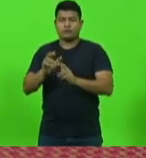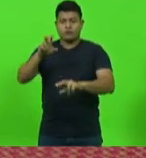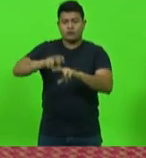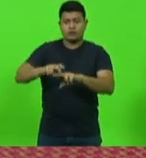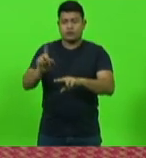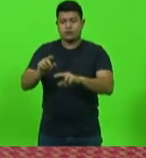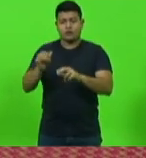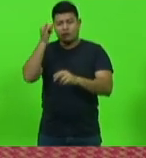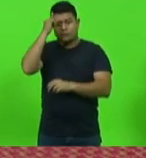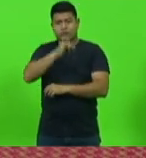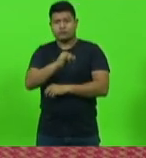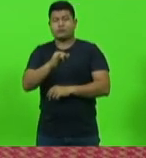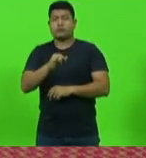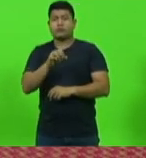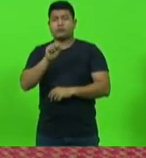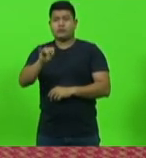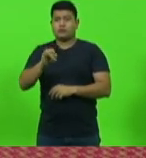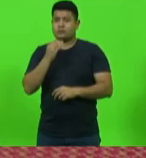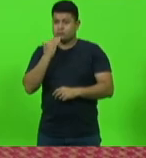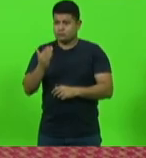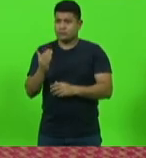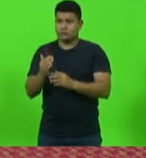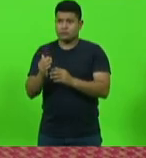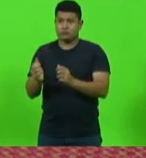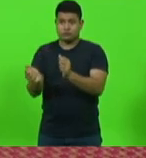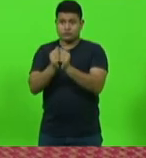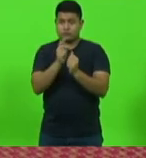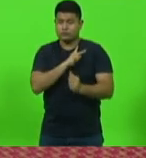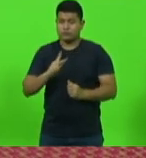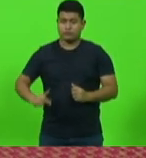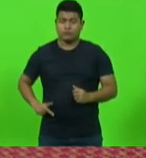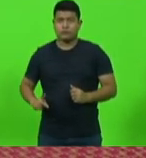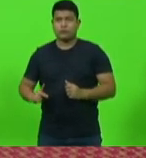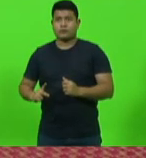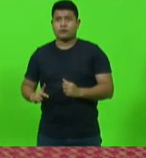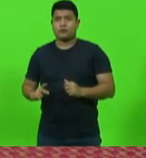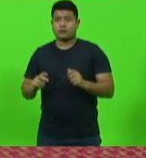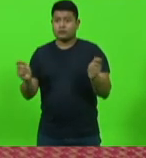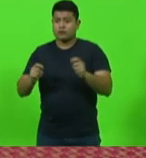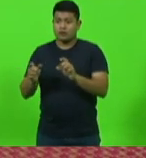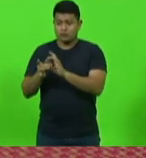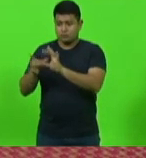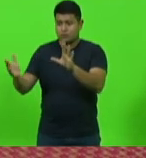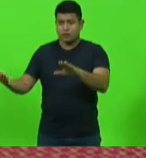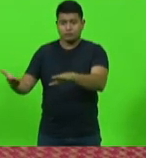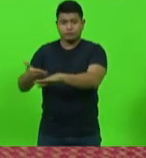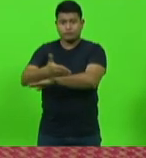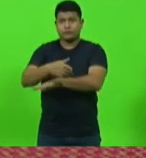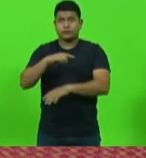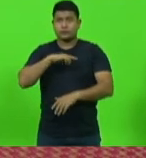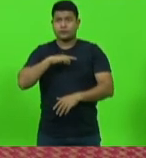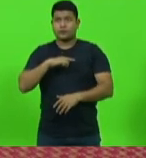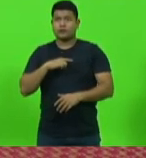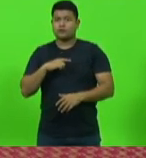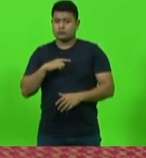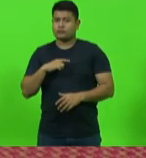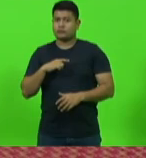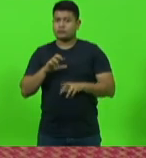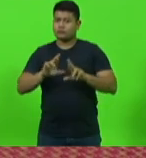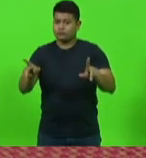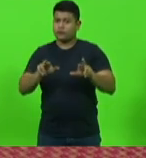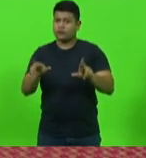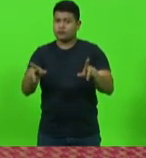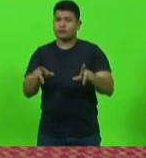certinha. Se pudesse fazer esse pleito junto à presidência da casa, para que houvesse essa possibilidade, porque está tendo, sim, dois pesos e duas medidas.